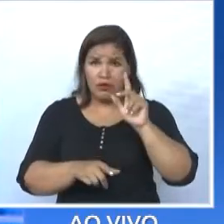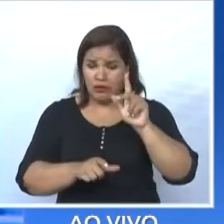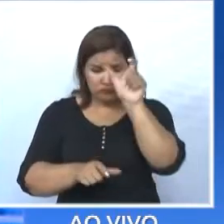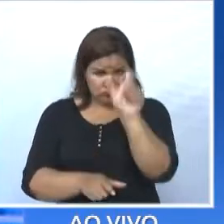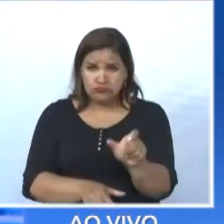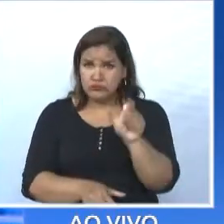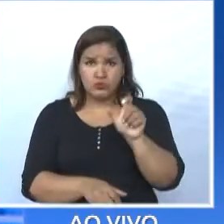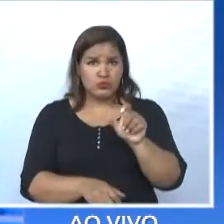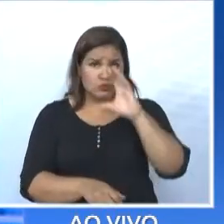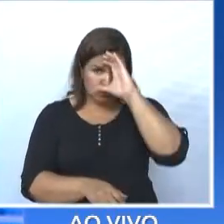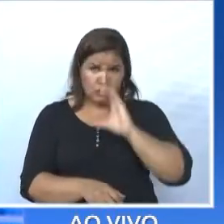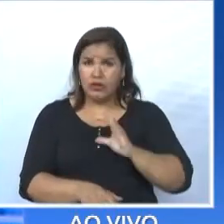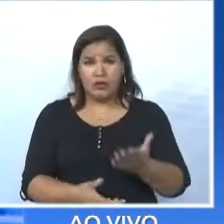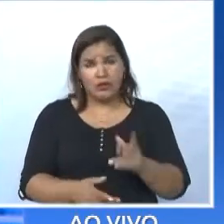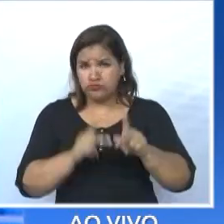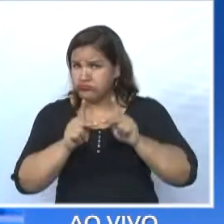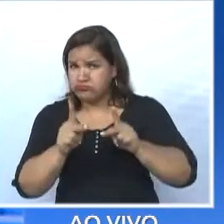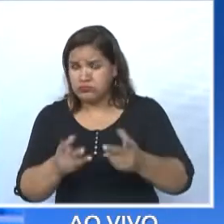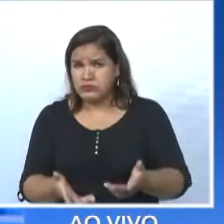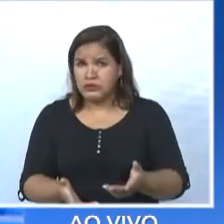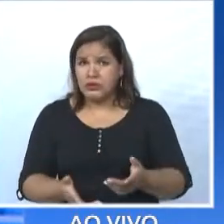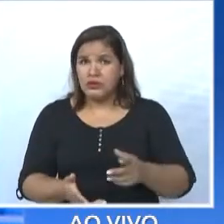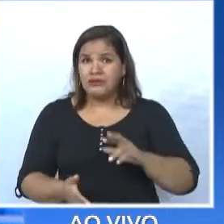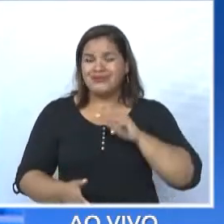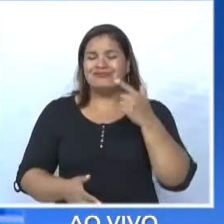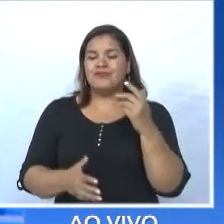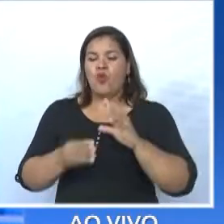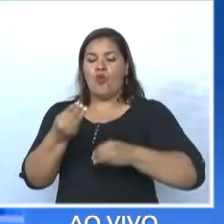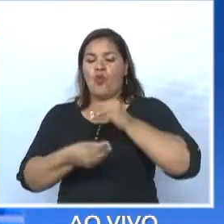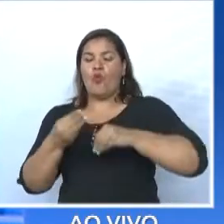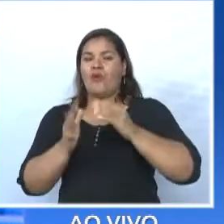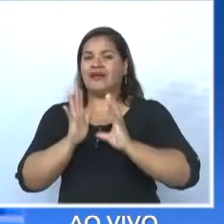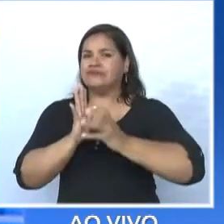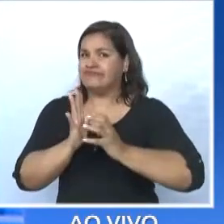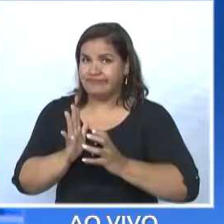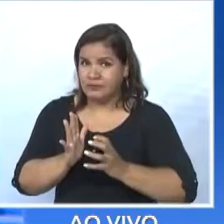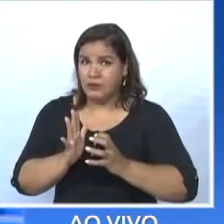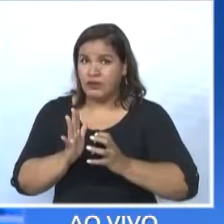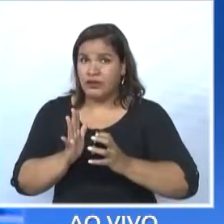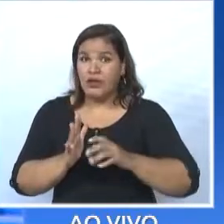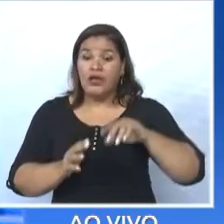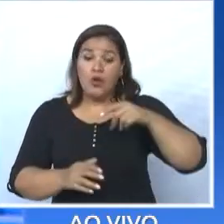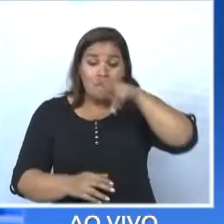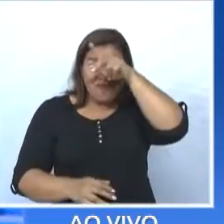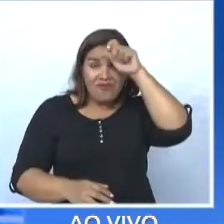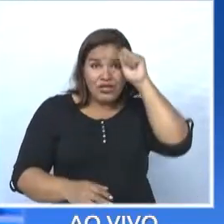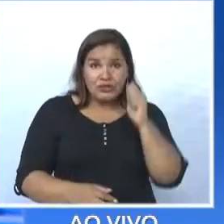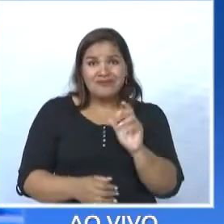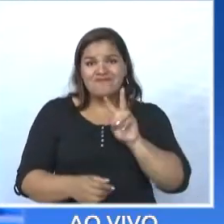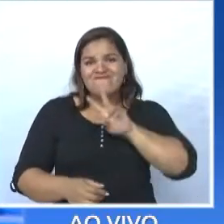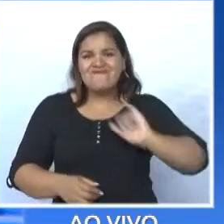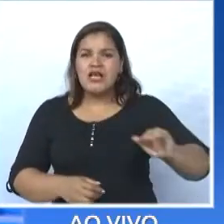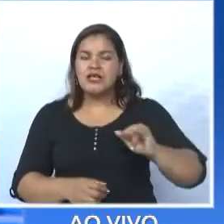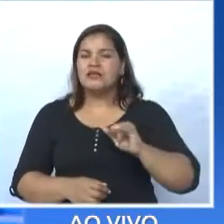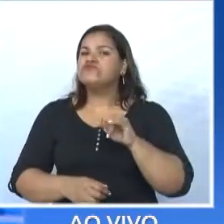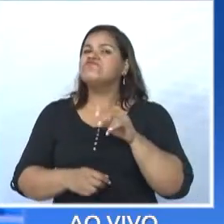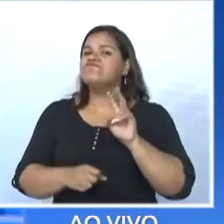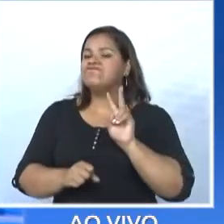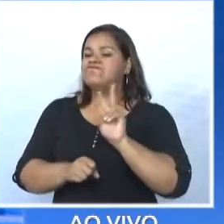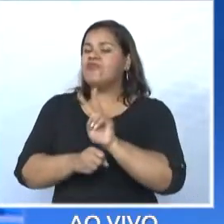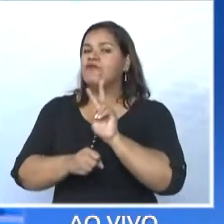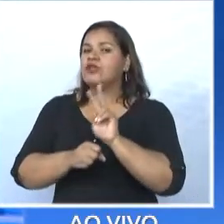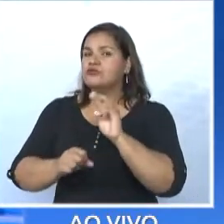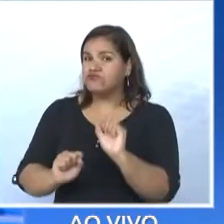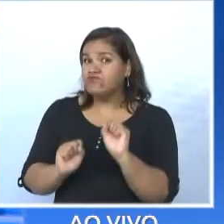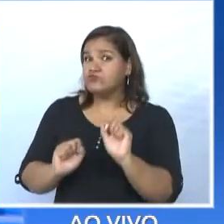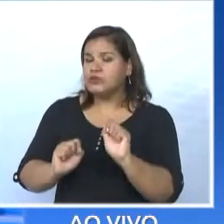Não é uma relação partidária. É uma relação de um prefeito que vai sim defender a indústria. Por exemplo, ele edita um decreto